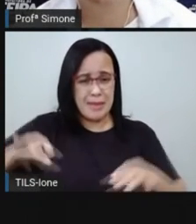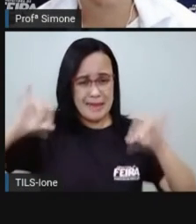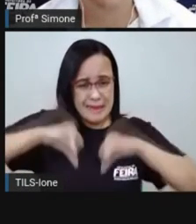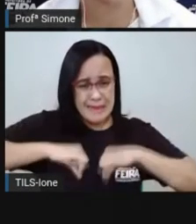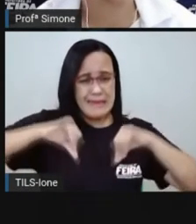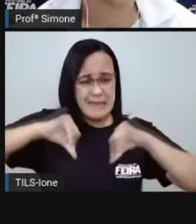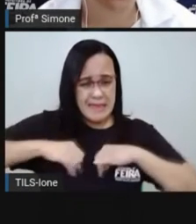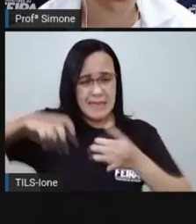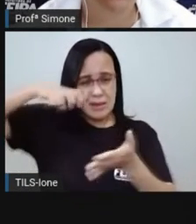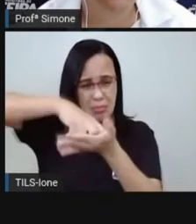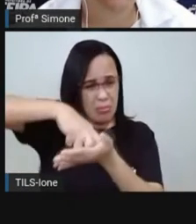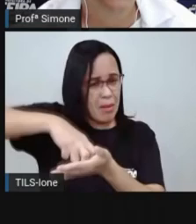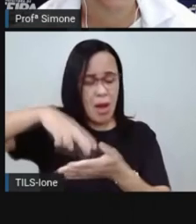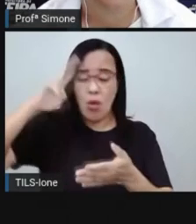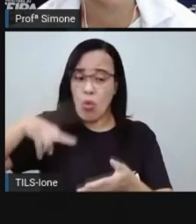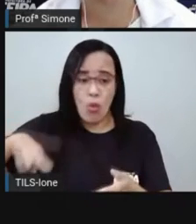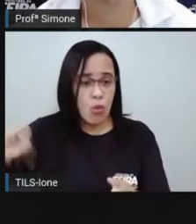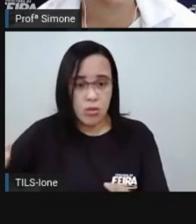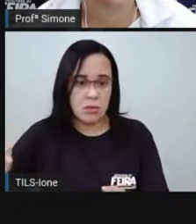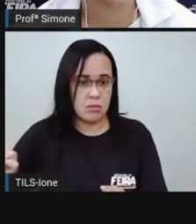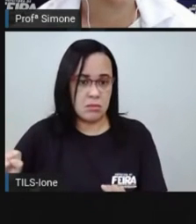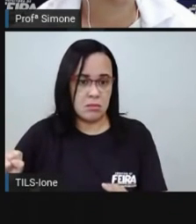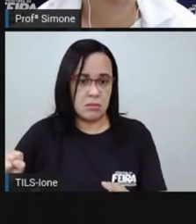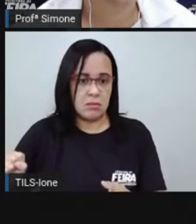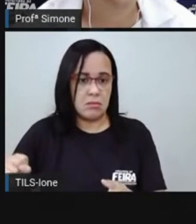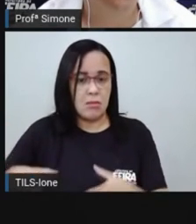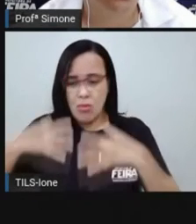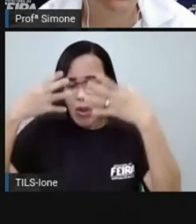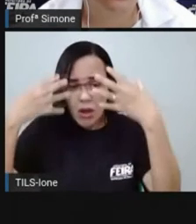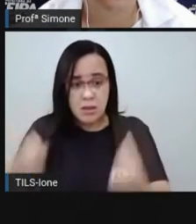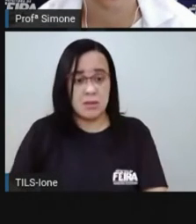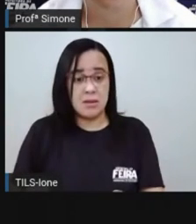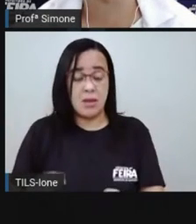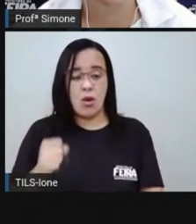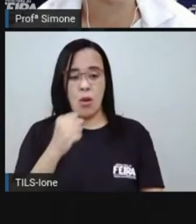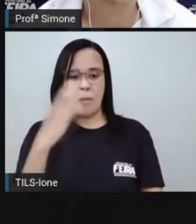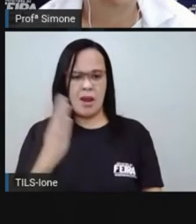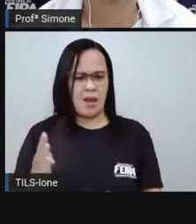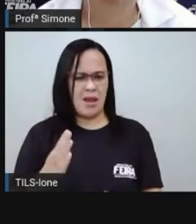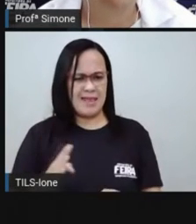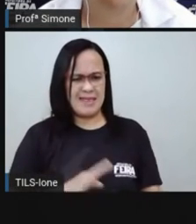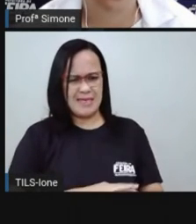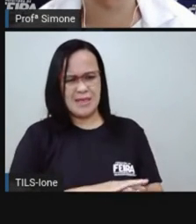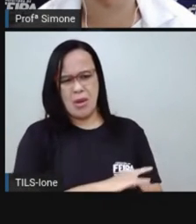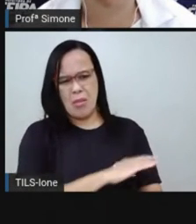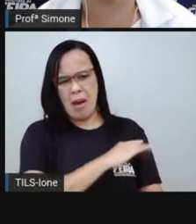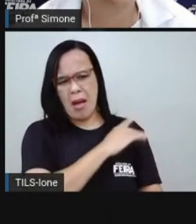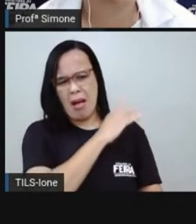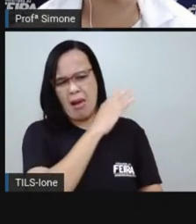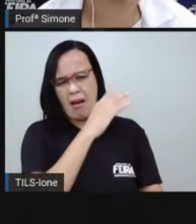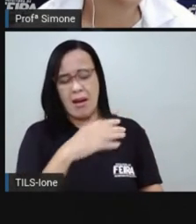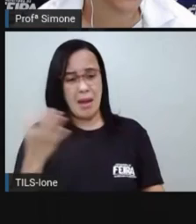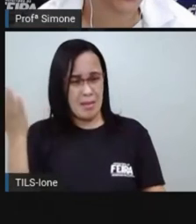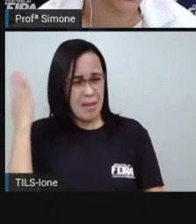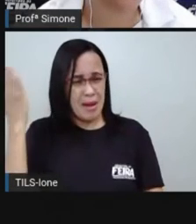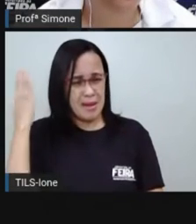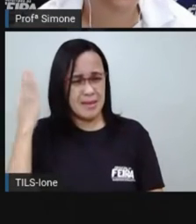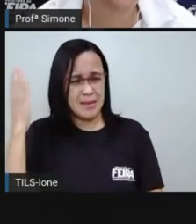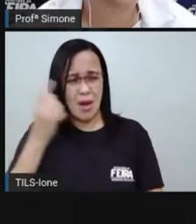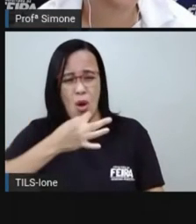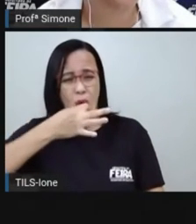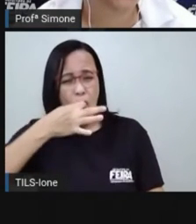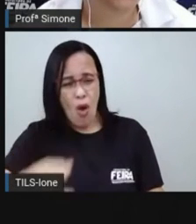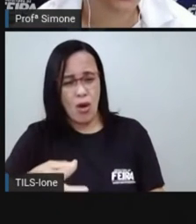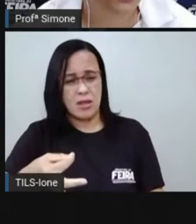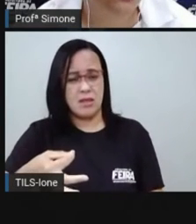Brasil retorne a ter em sua história alguém que defenda algo que foi tão terrível